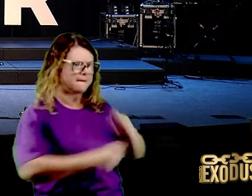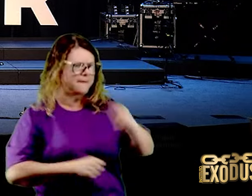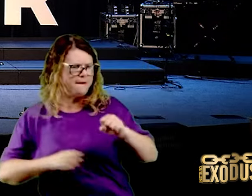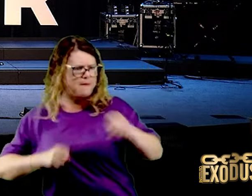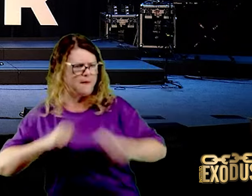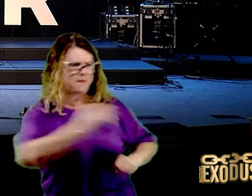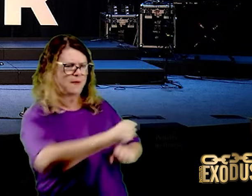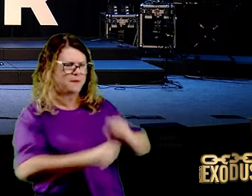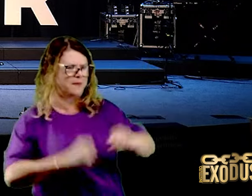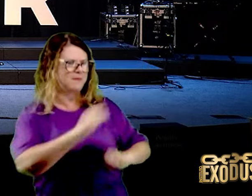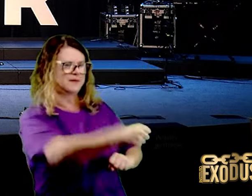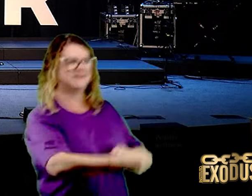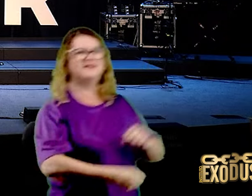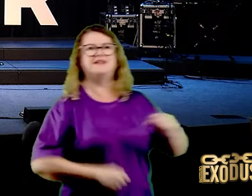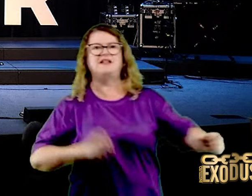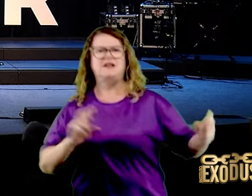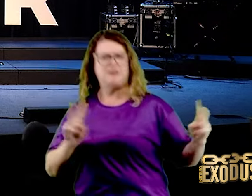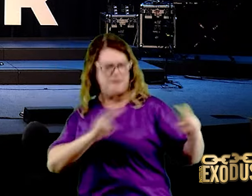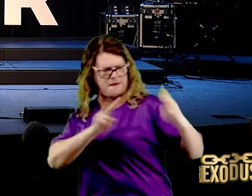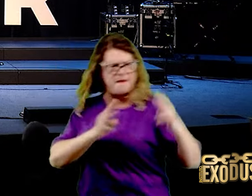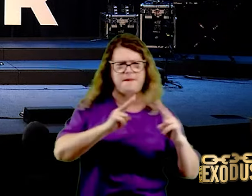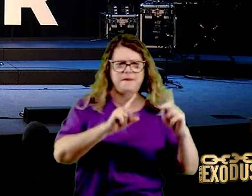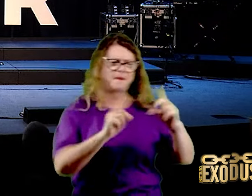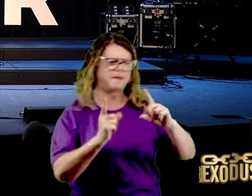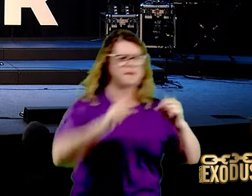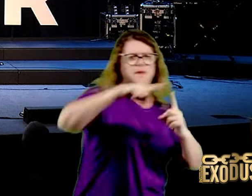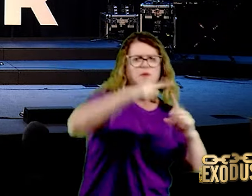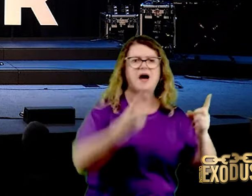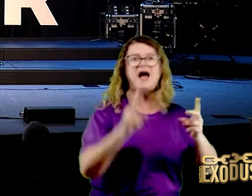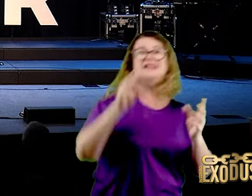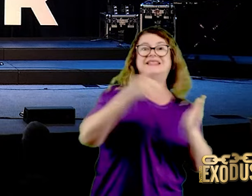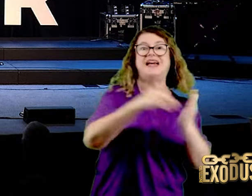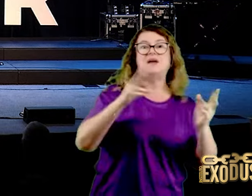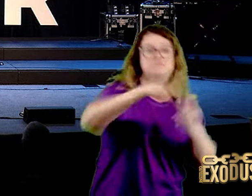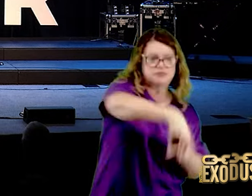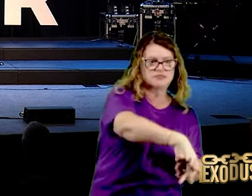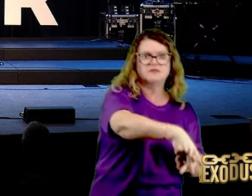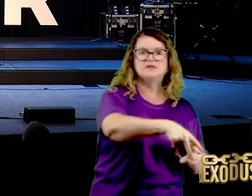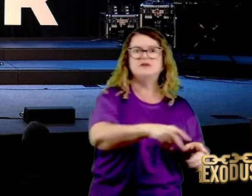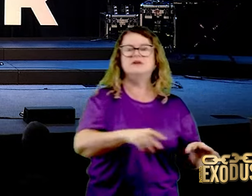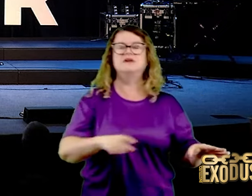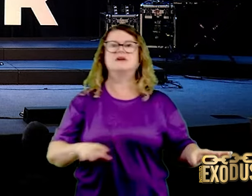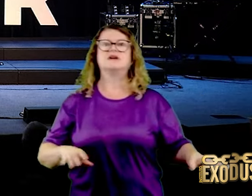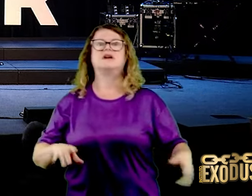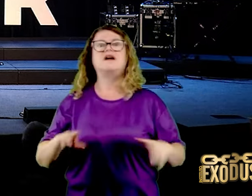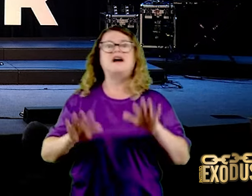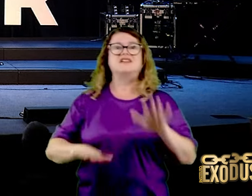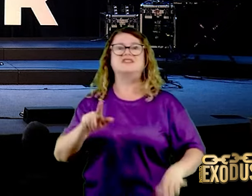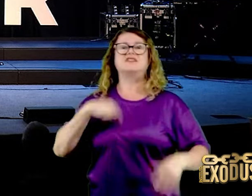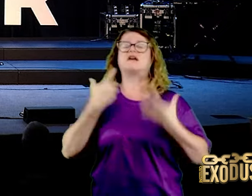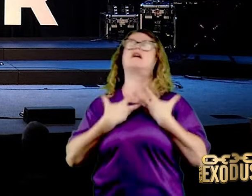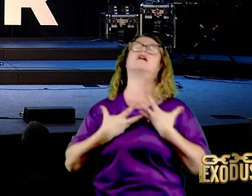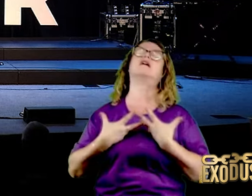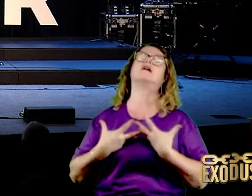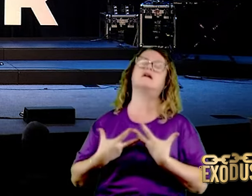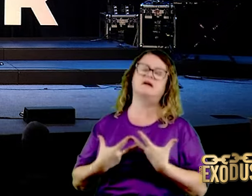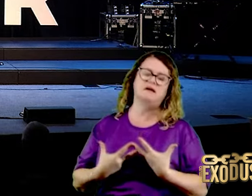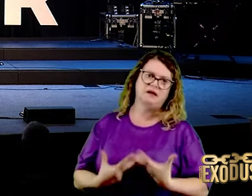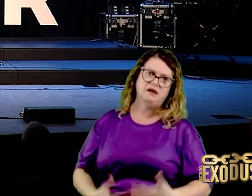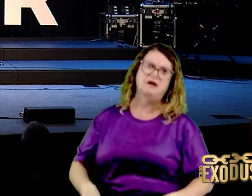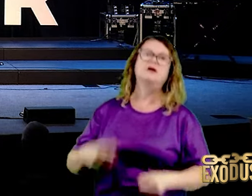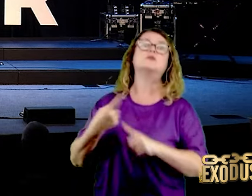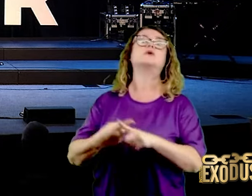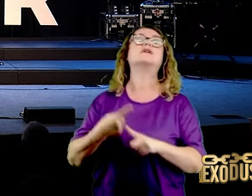esquiva. Falou, pastor, eu não aguento mais de receber tanto ataque. Por quê? Porque o inimigo quer te